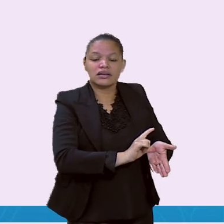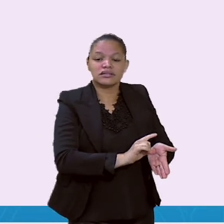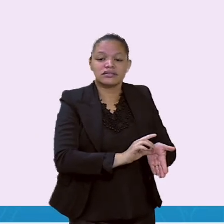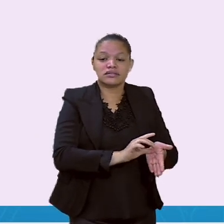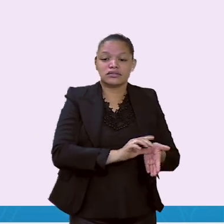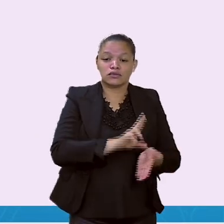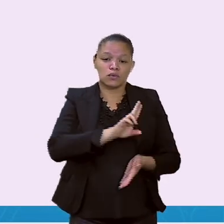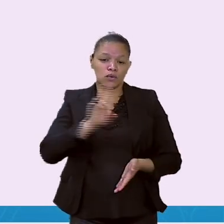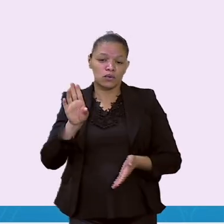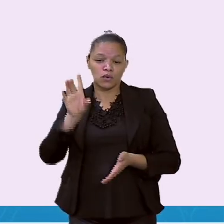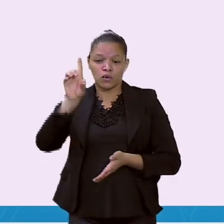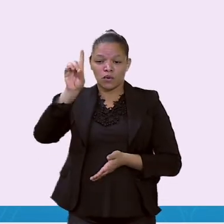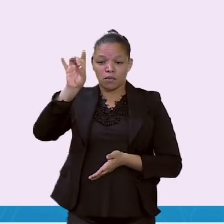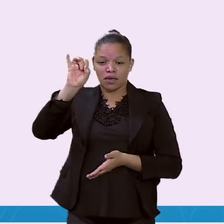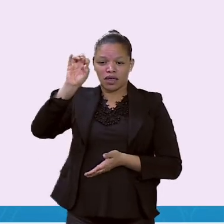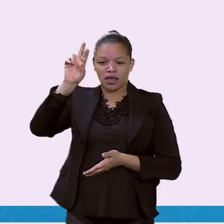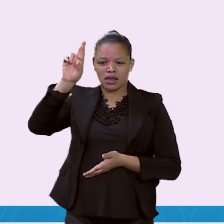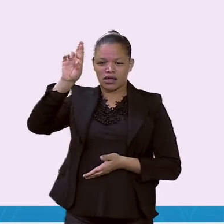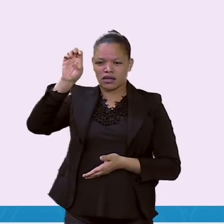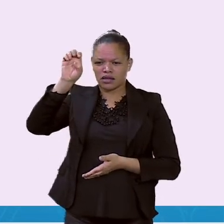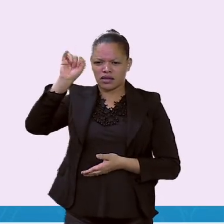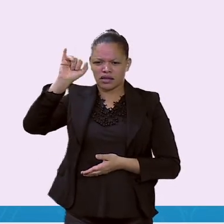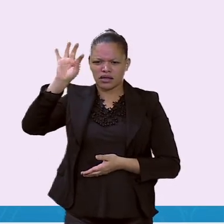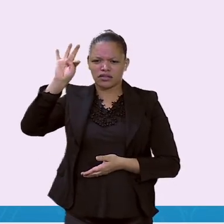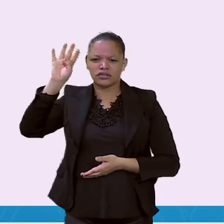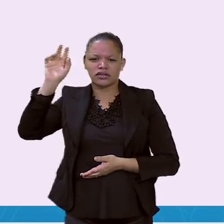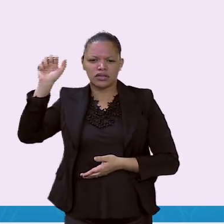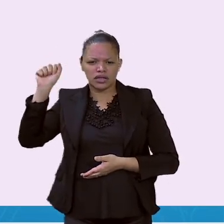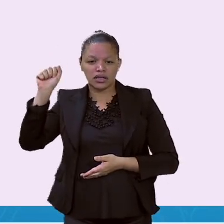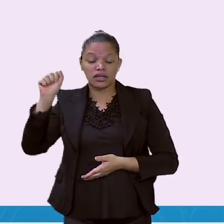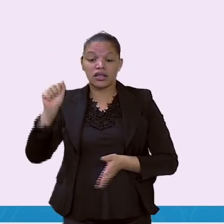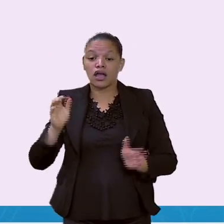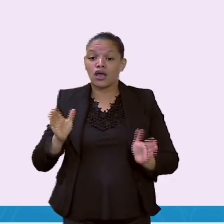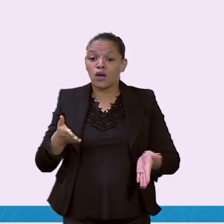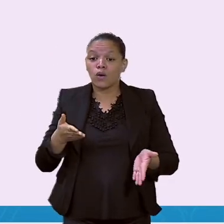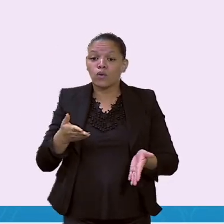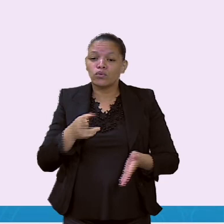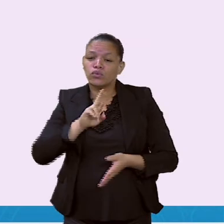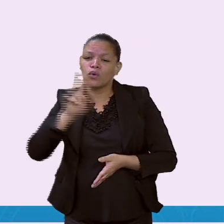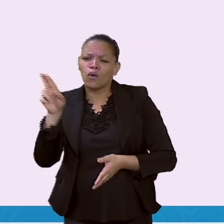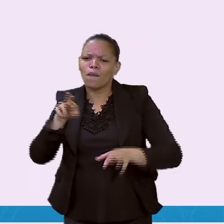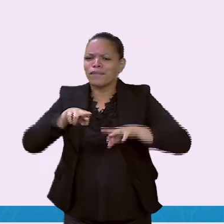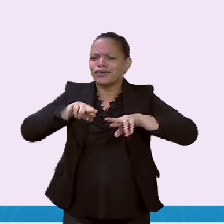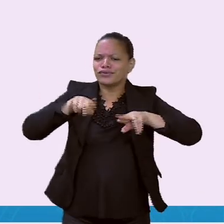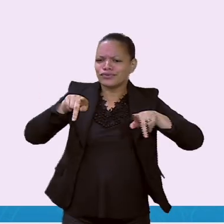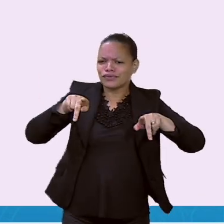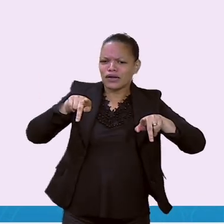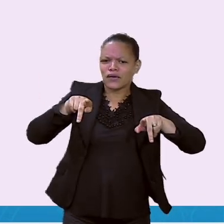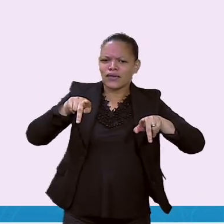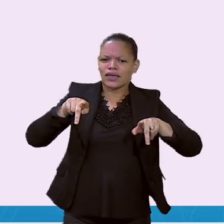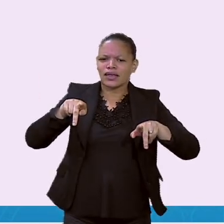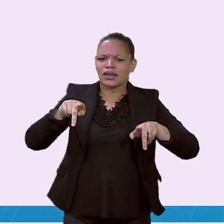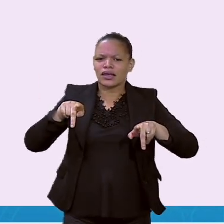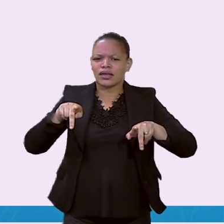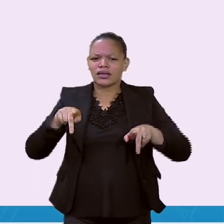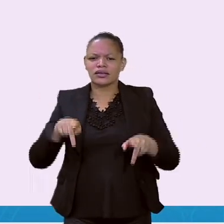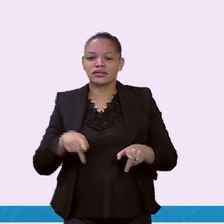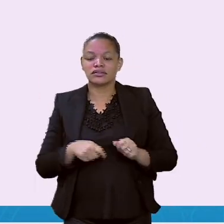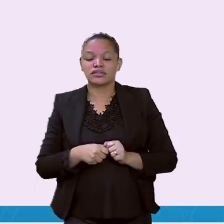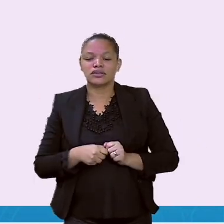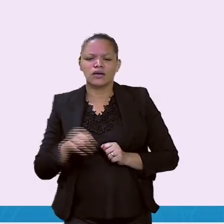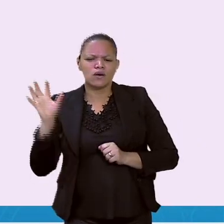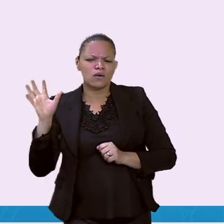Moraes. Esse fato é de muita importância para o nosso conhecimento, a fim de que